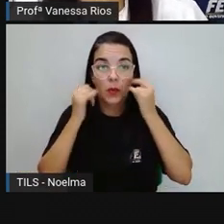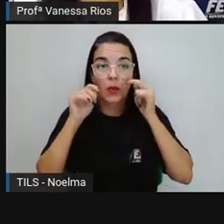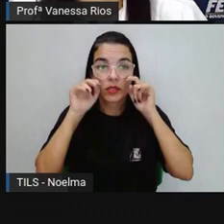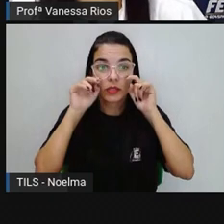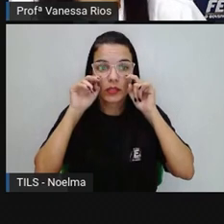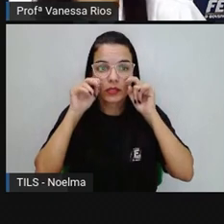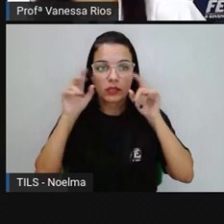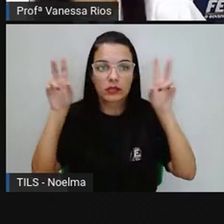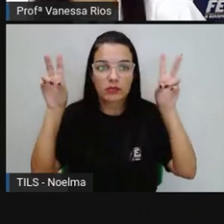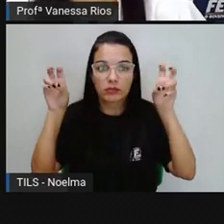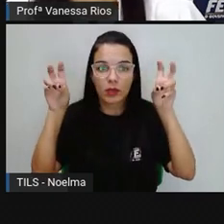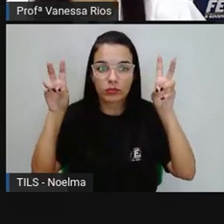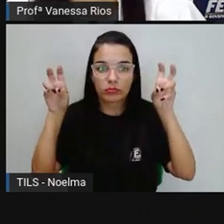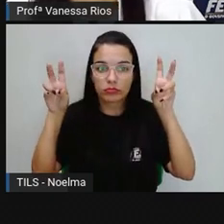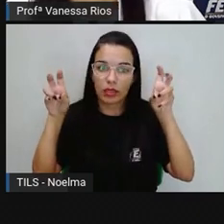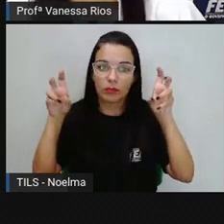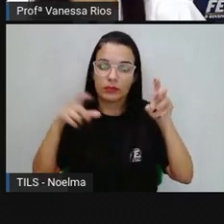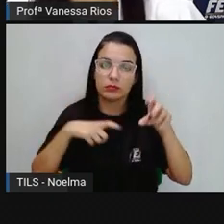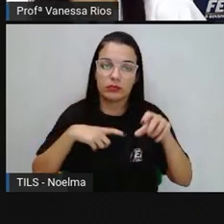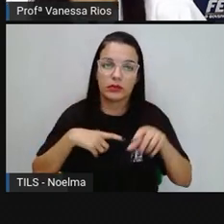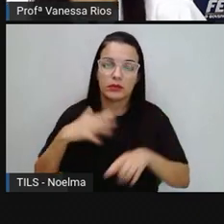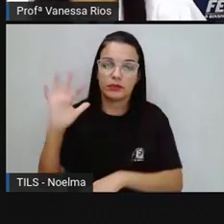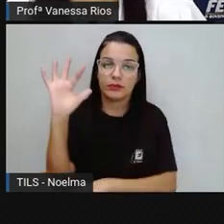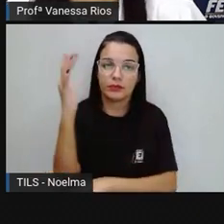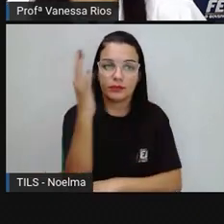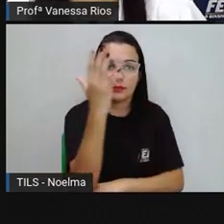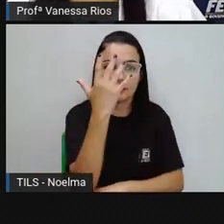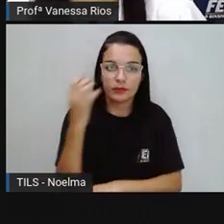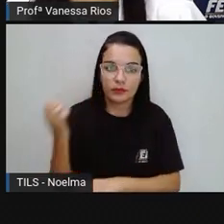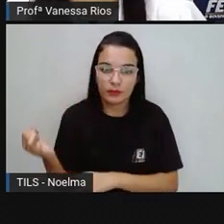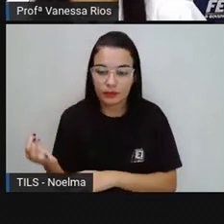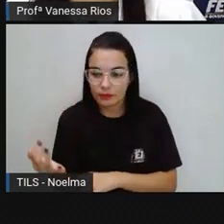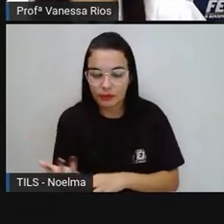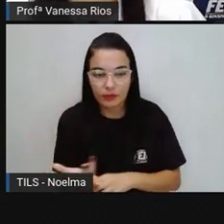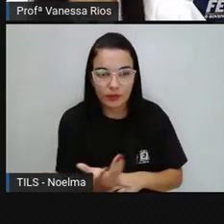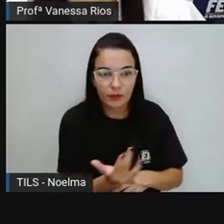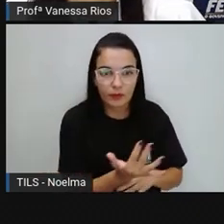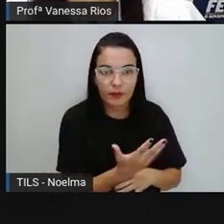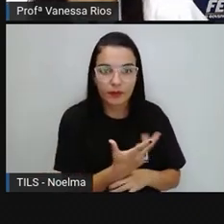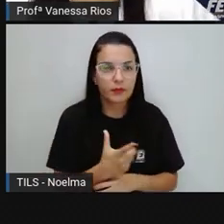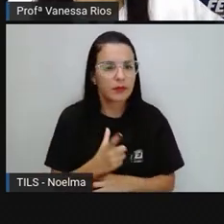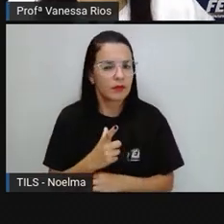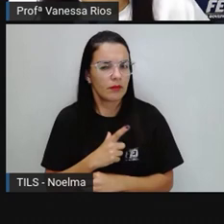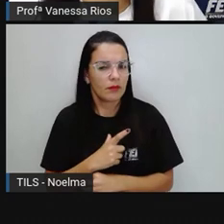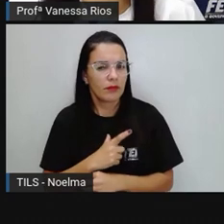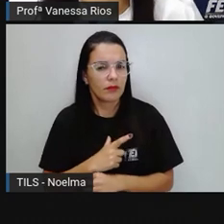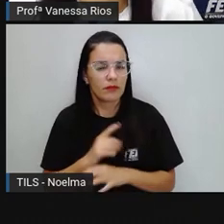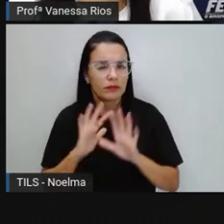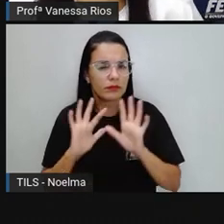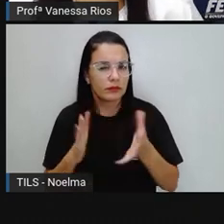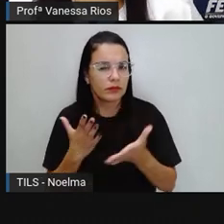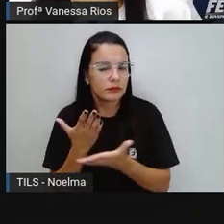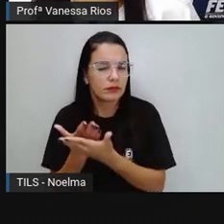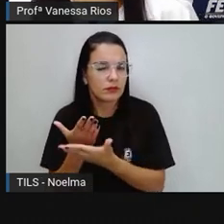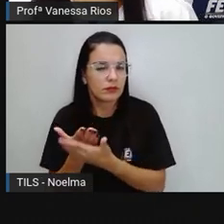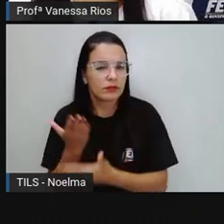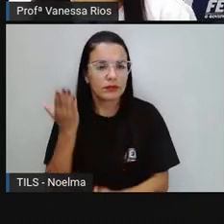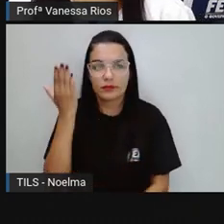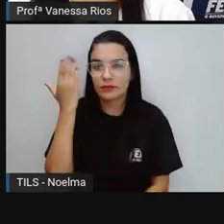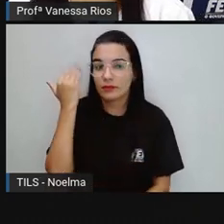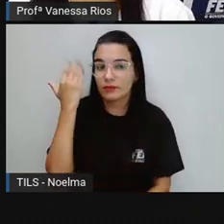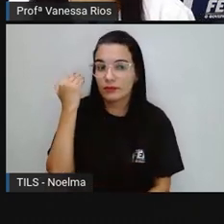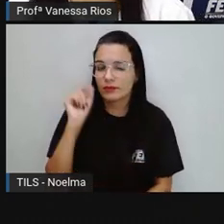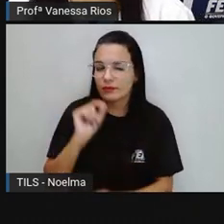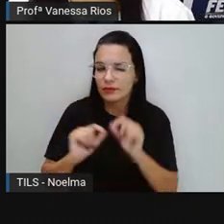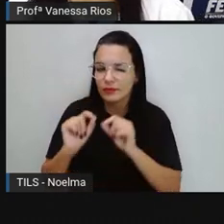mapa, que é a vegetação. A gente observa elementos no mapa que a gente já estudou na aula anterior, que é